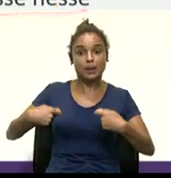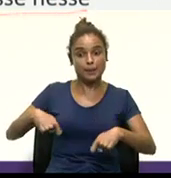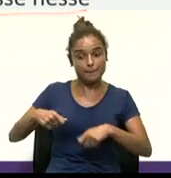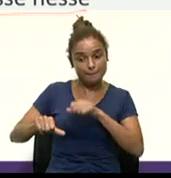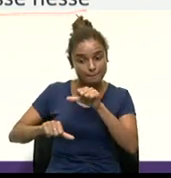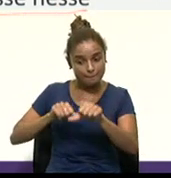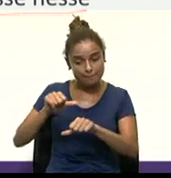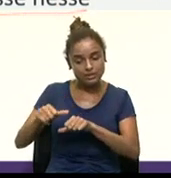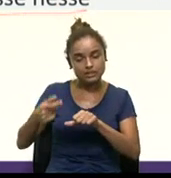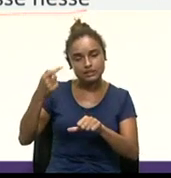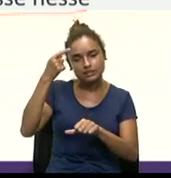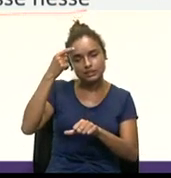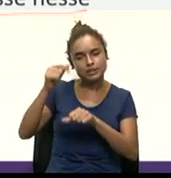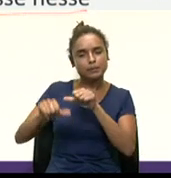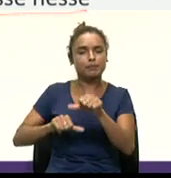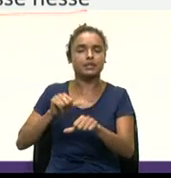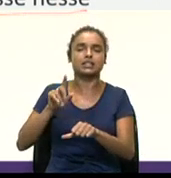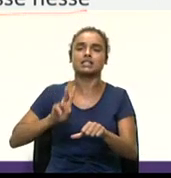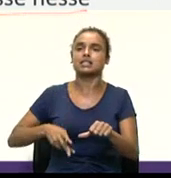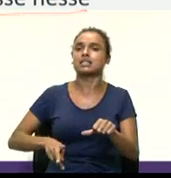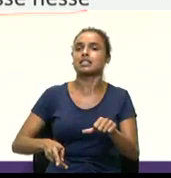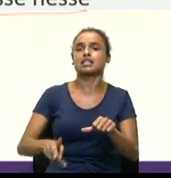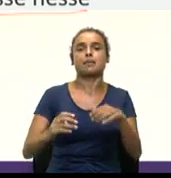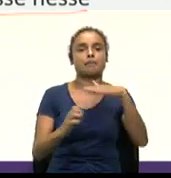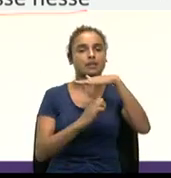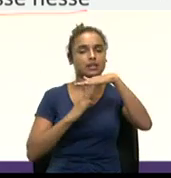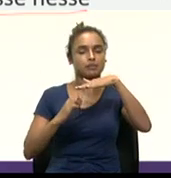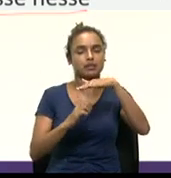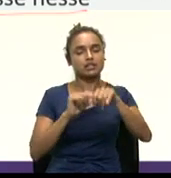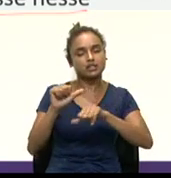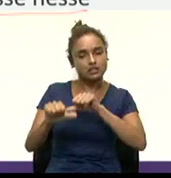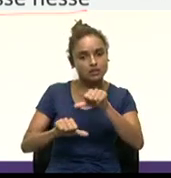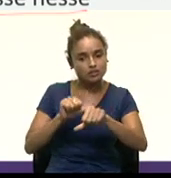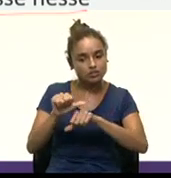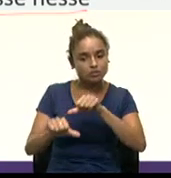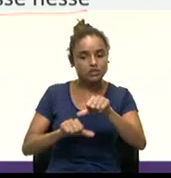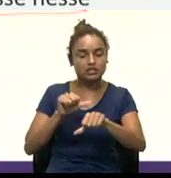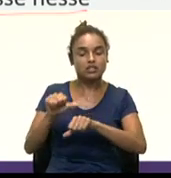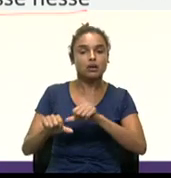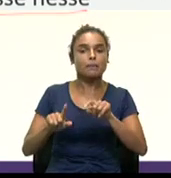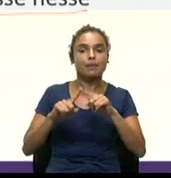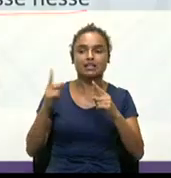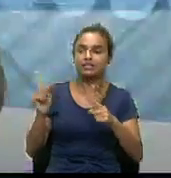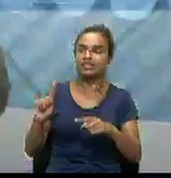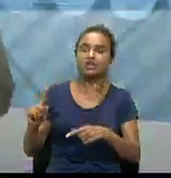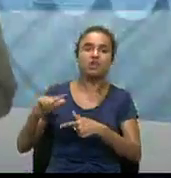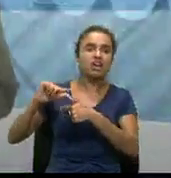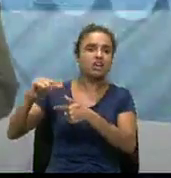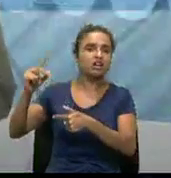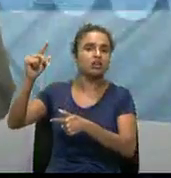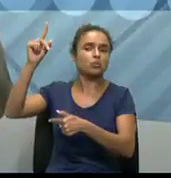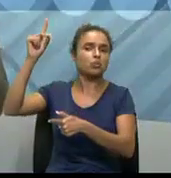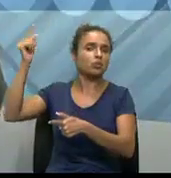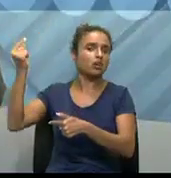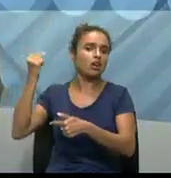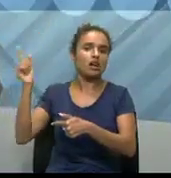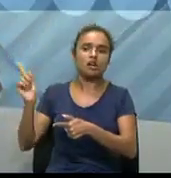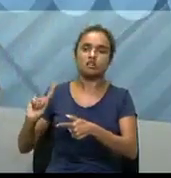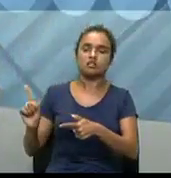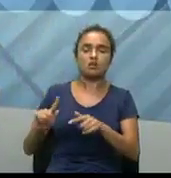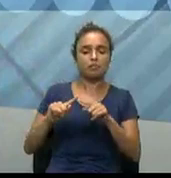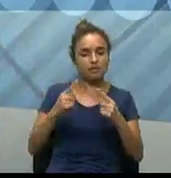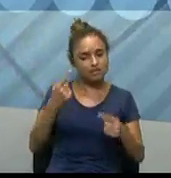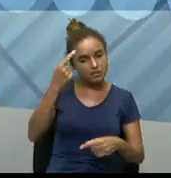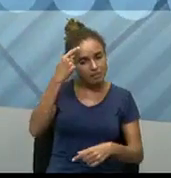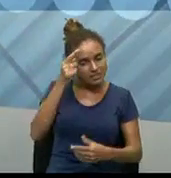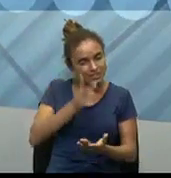transformação digital, né? Então, a gente precisa pensar um pouco aí, né? Quais são os